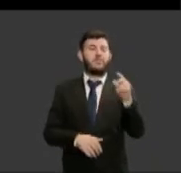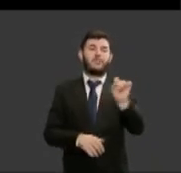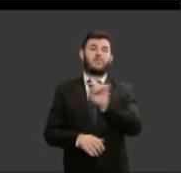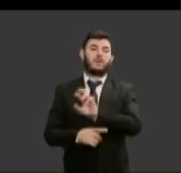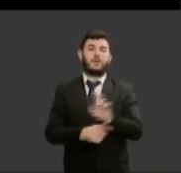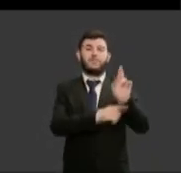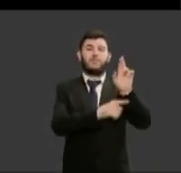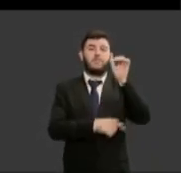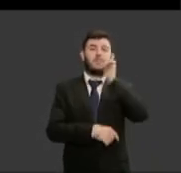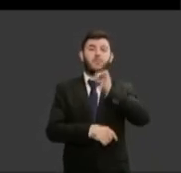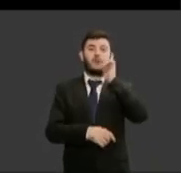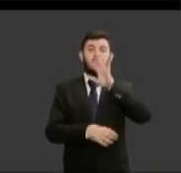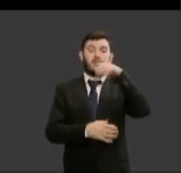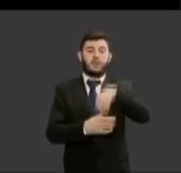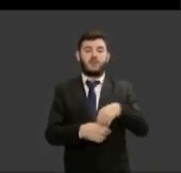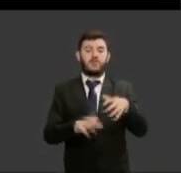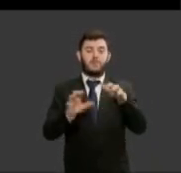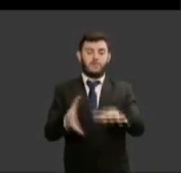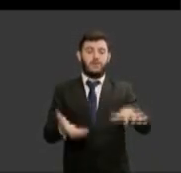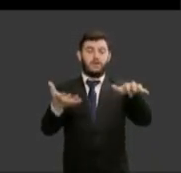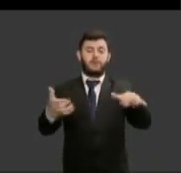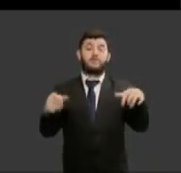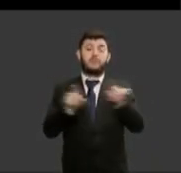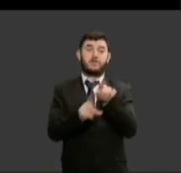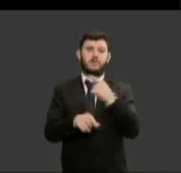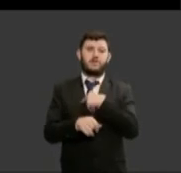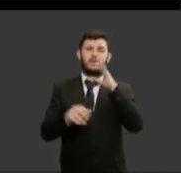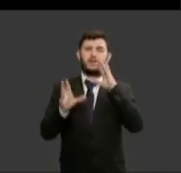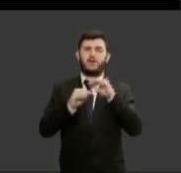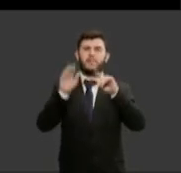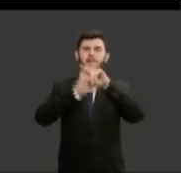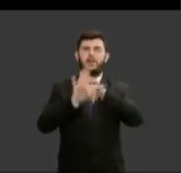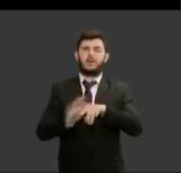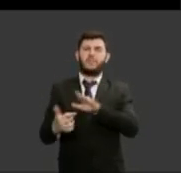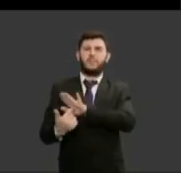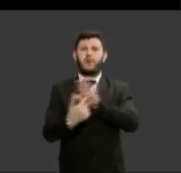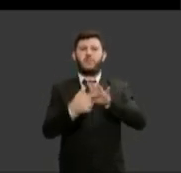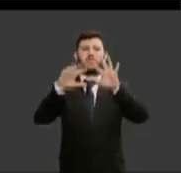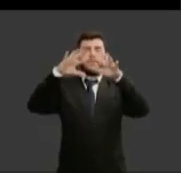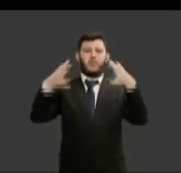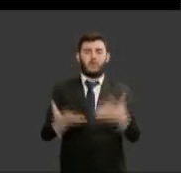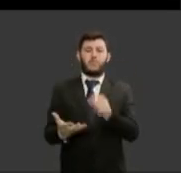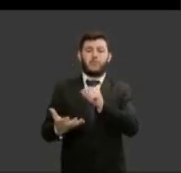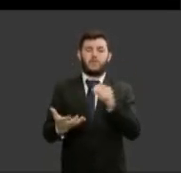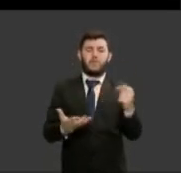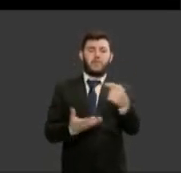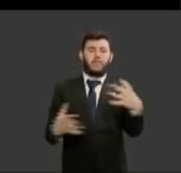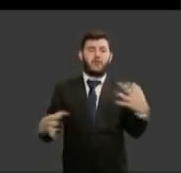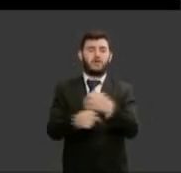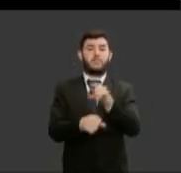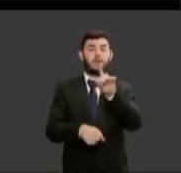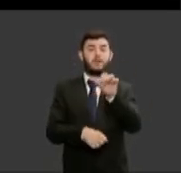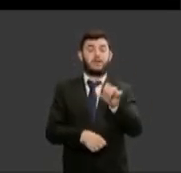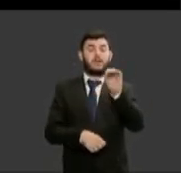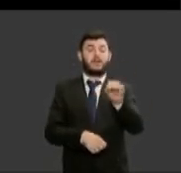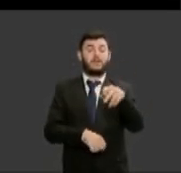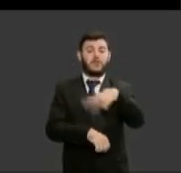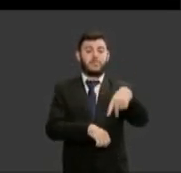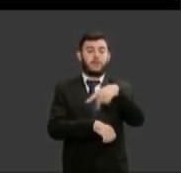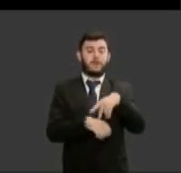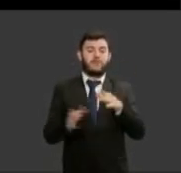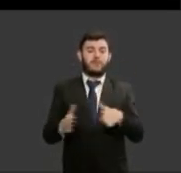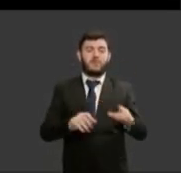parlamento essa é uma pesquisa feita com 190 países do mundo eu agora vou andar um pouco mais rápido é o